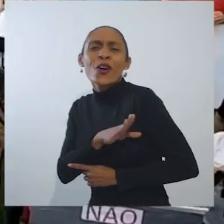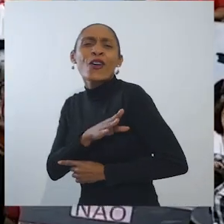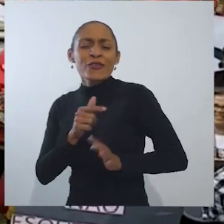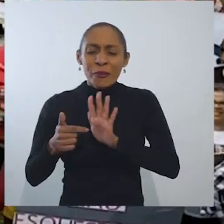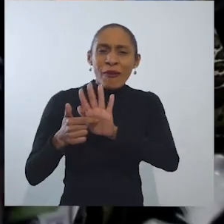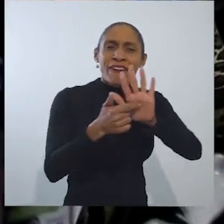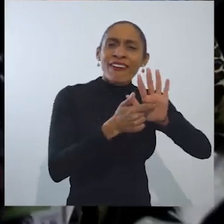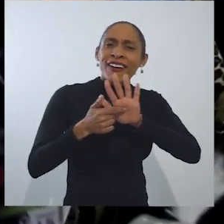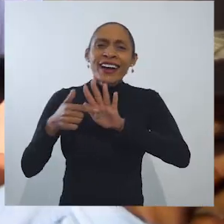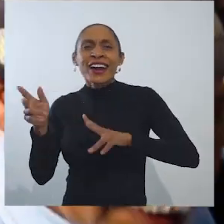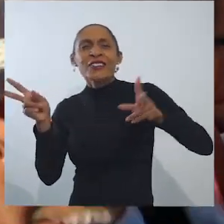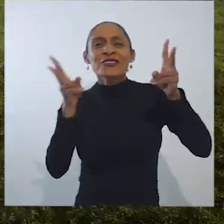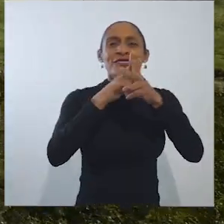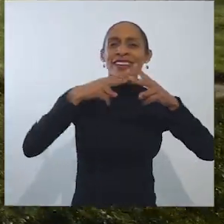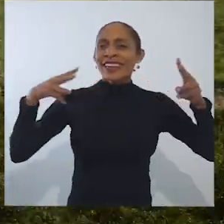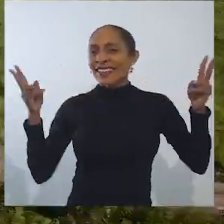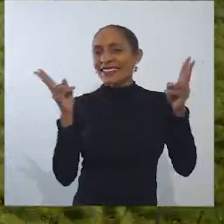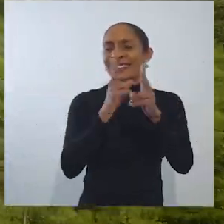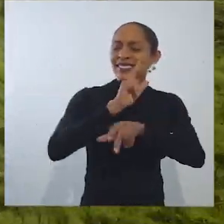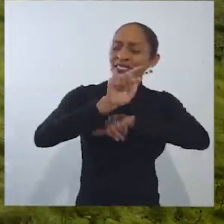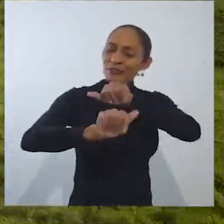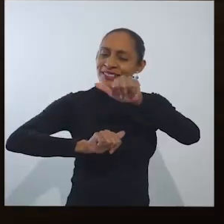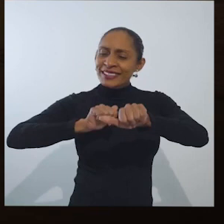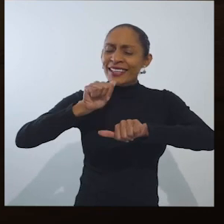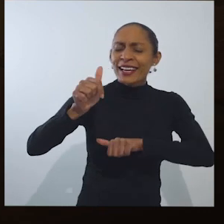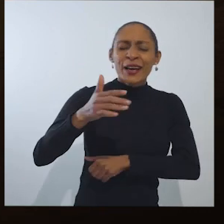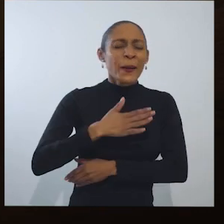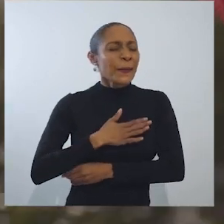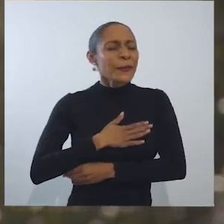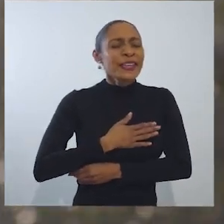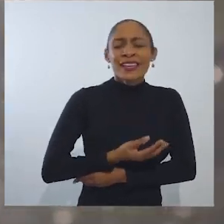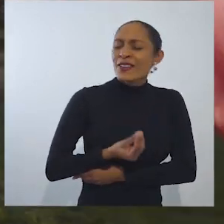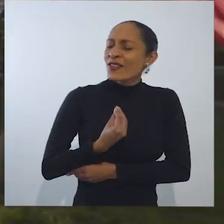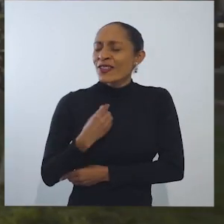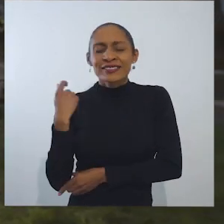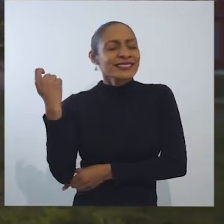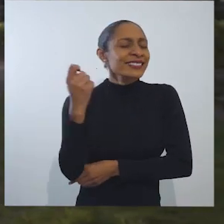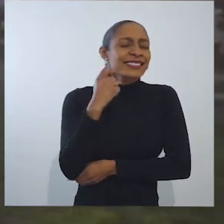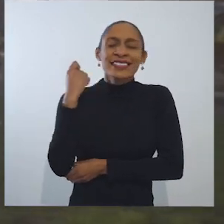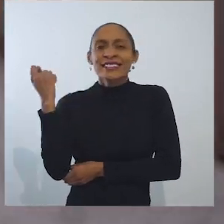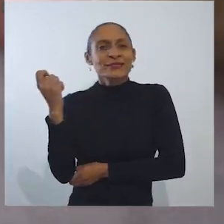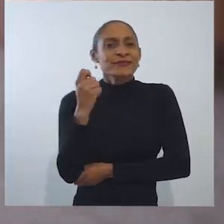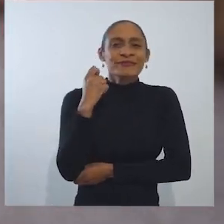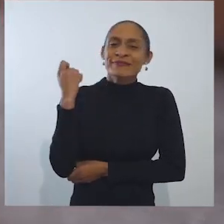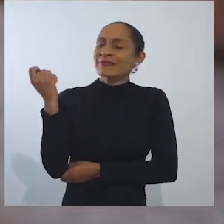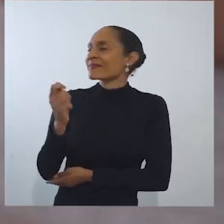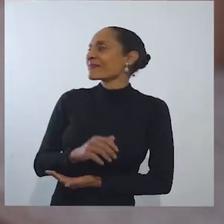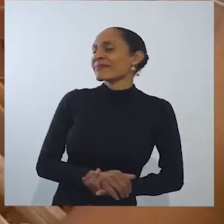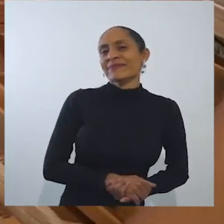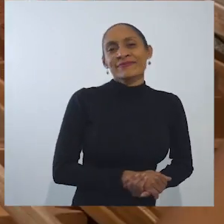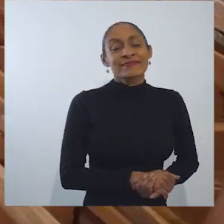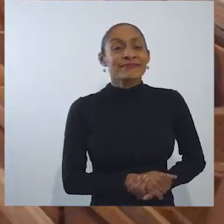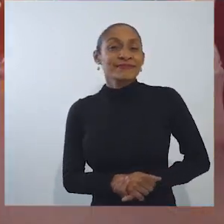mudança Meu Rio Grande, te levo no meu peito Eu vivo por você